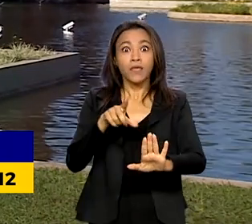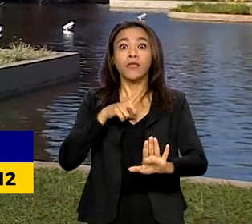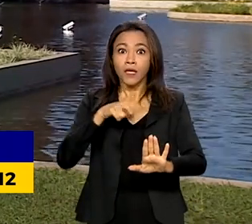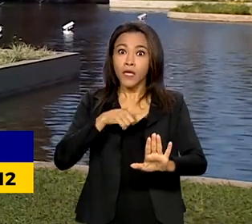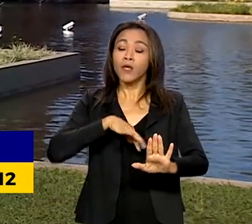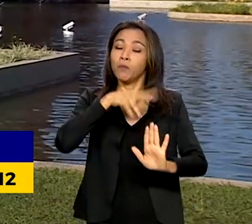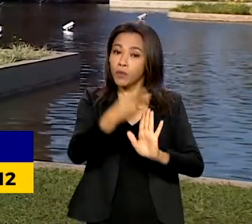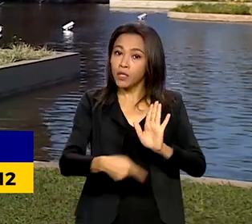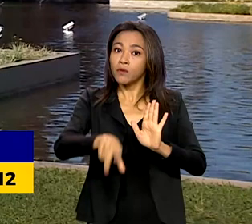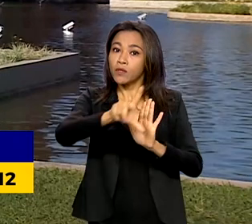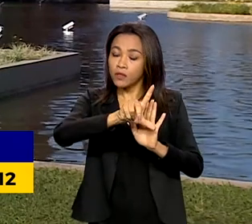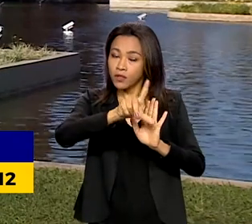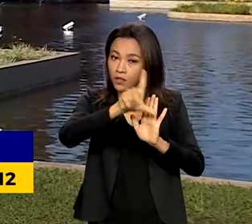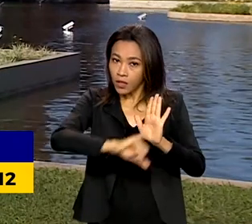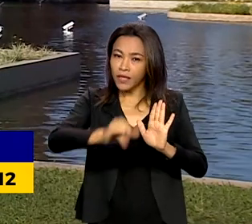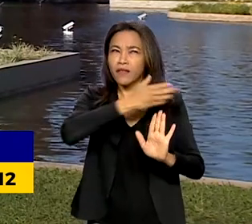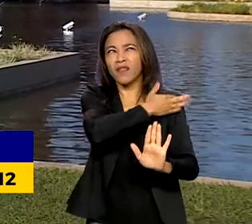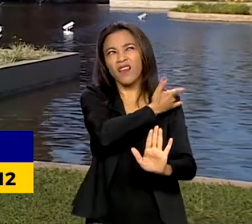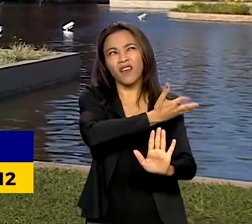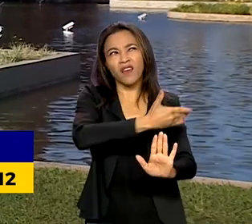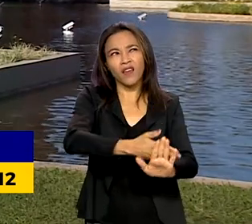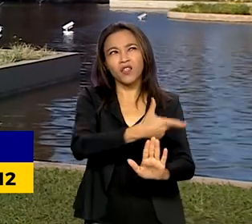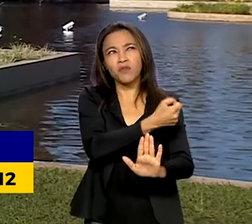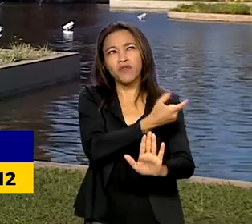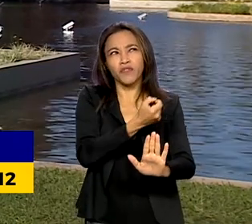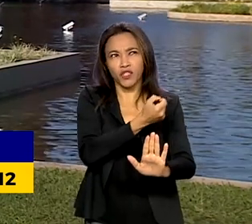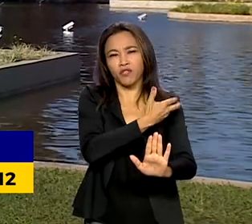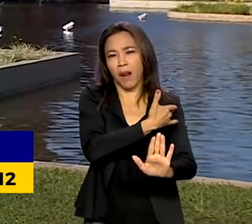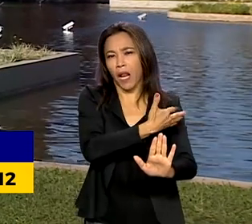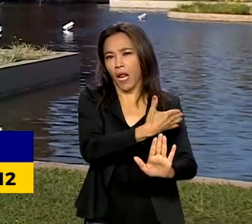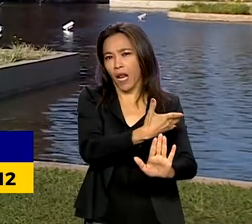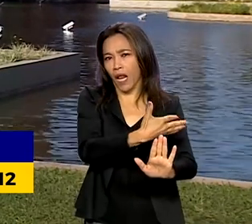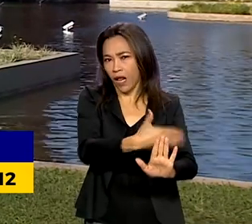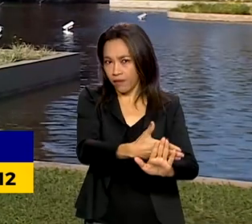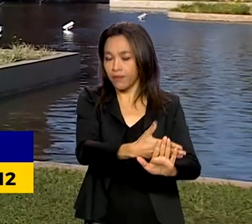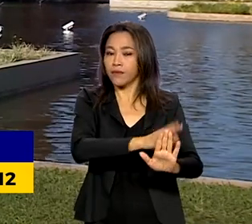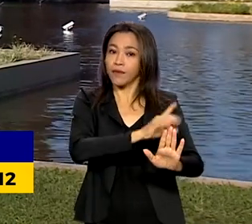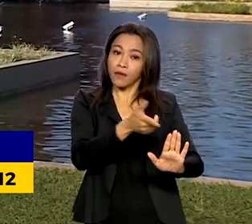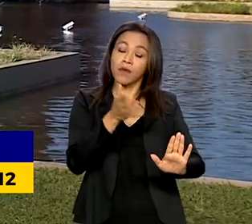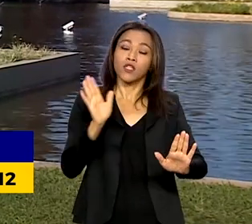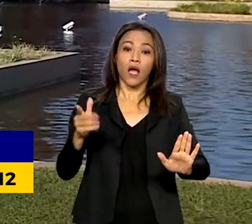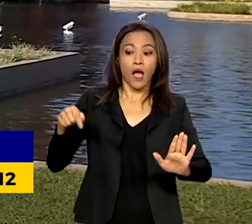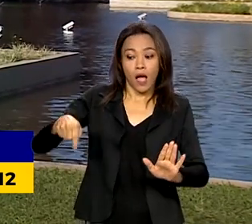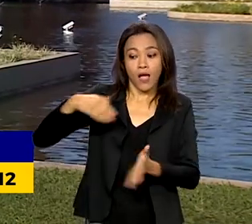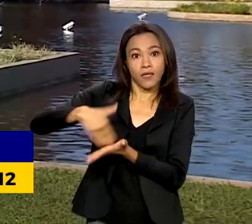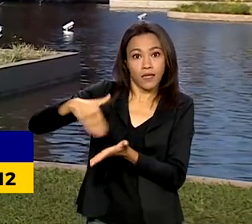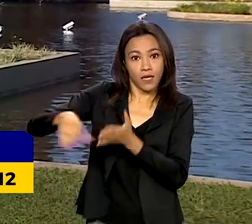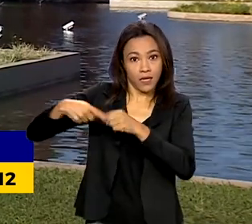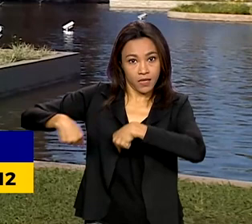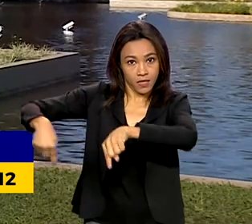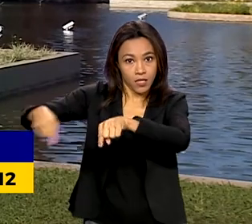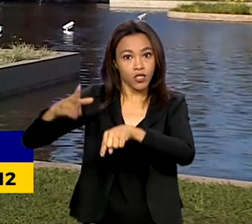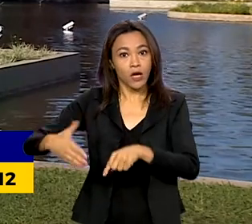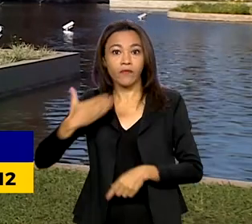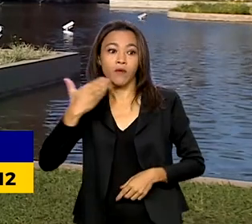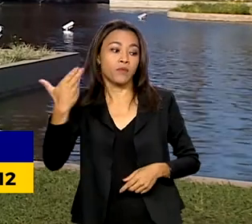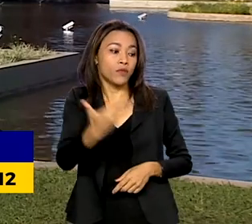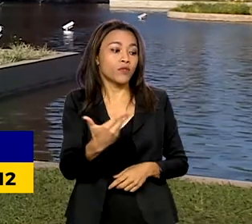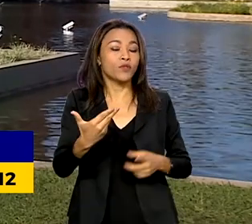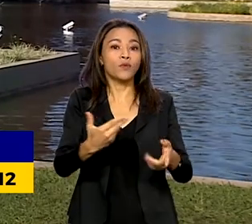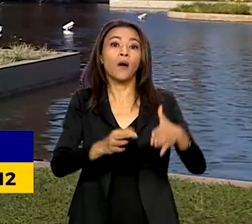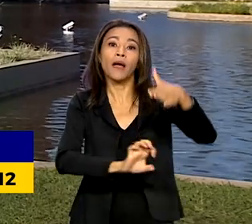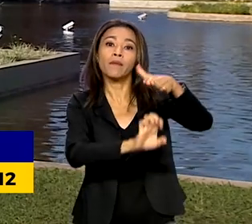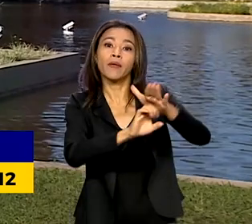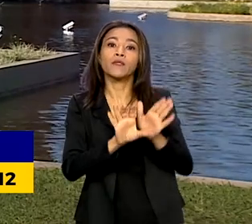2020. Antes da decisão da Senacom, o Ministério Público Federal já havia cobrado esclarecimentos do Google